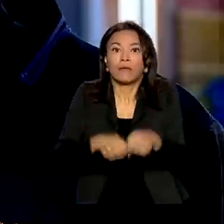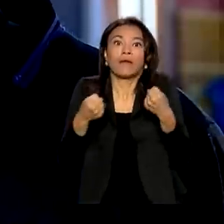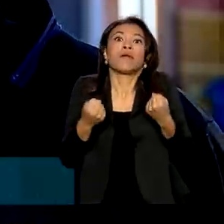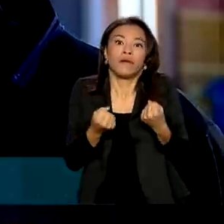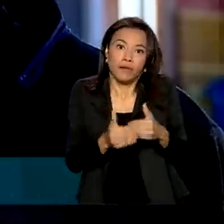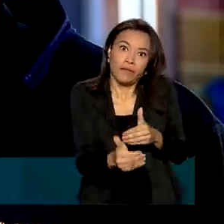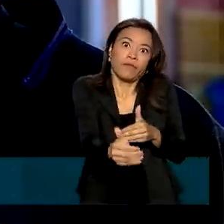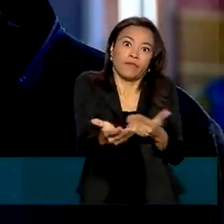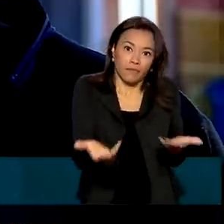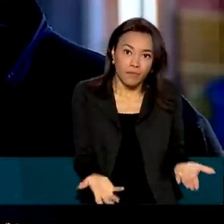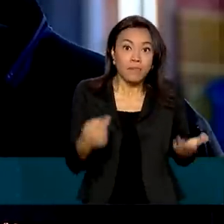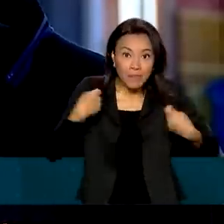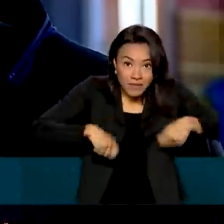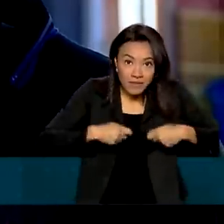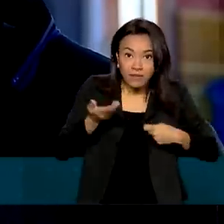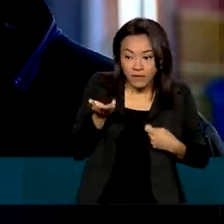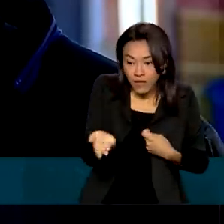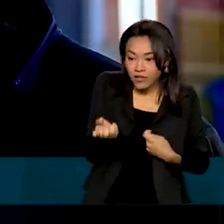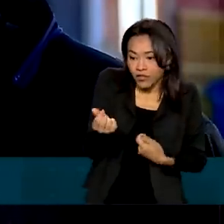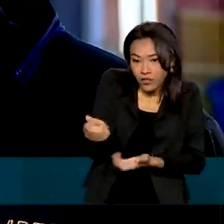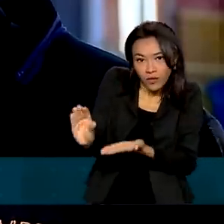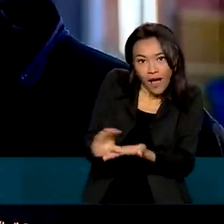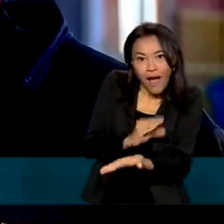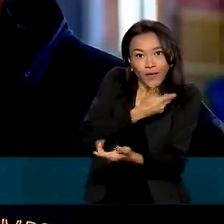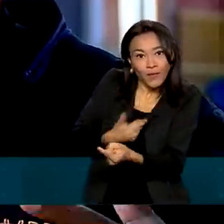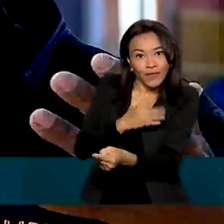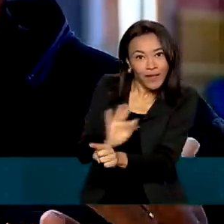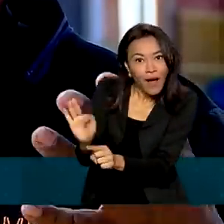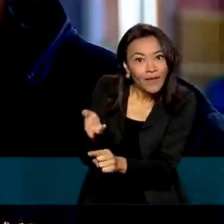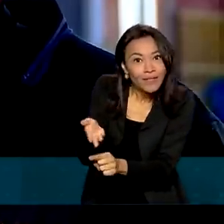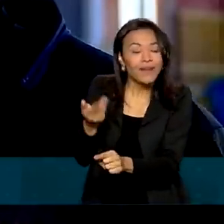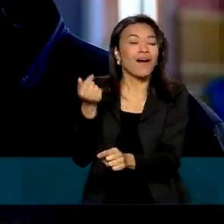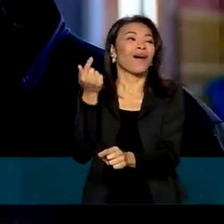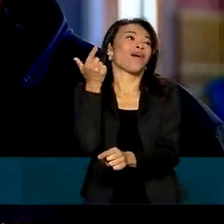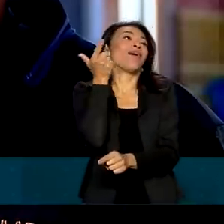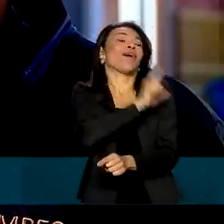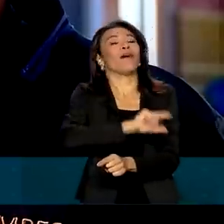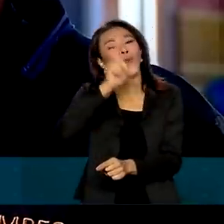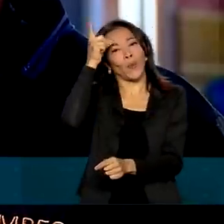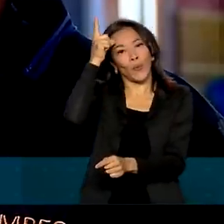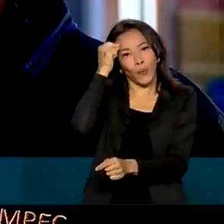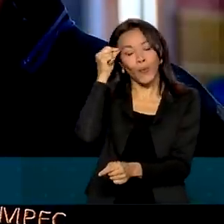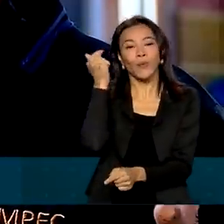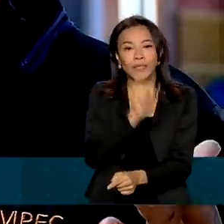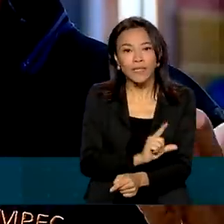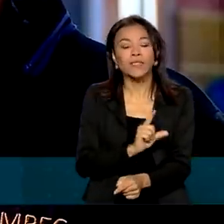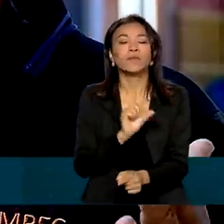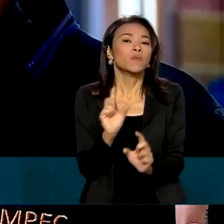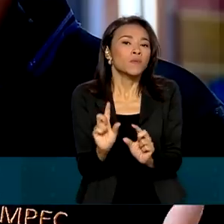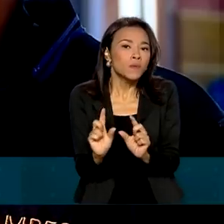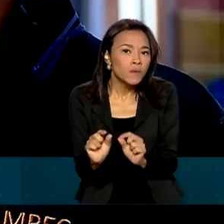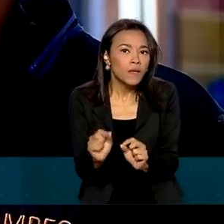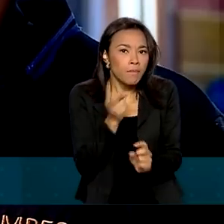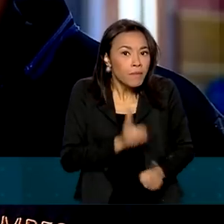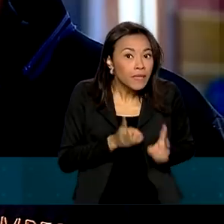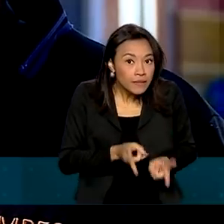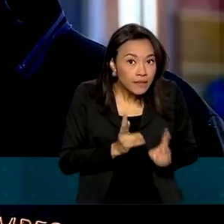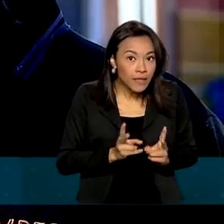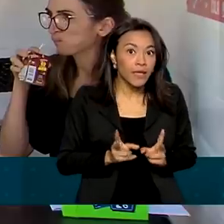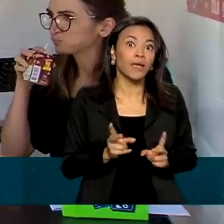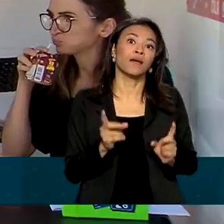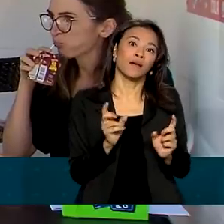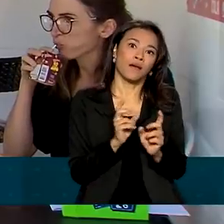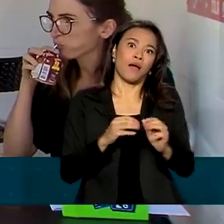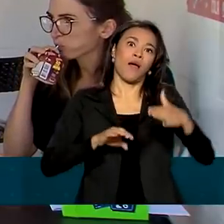necessitamos desse recurso do governo federal para que nós tenhamos condições reais de nos manter no mercado de